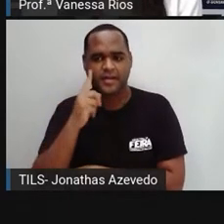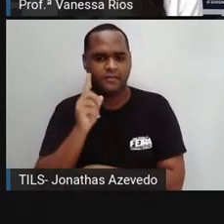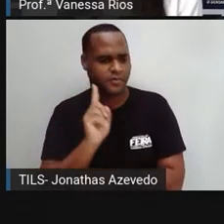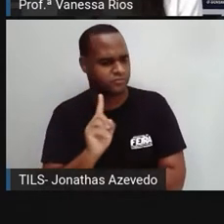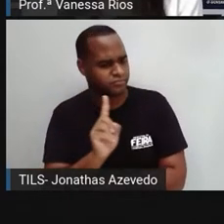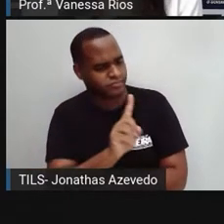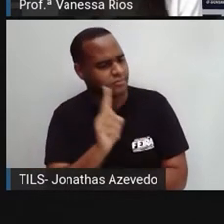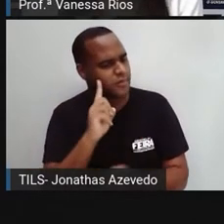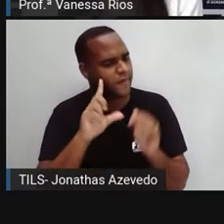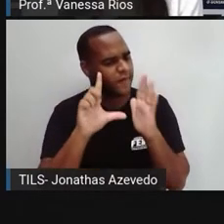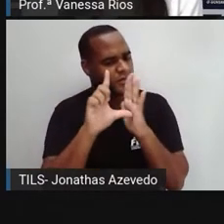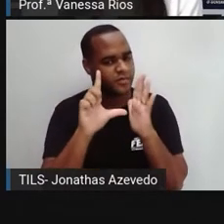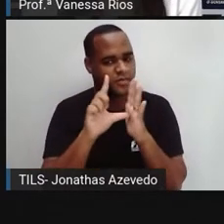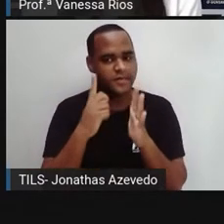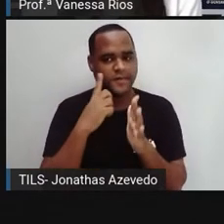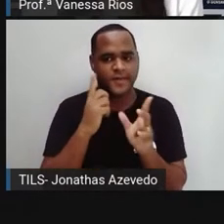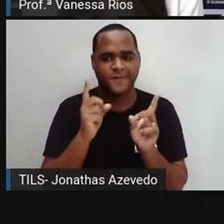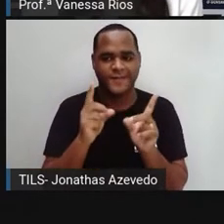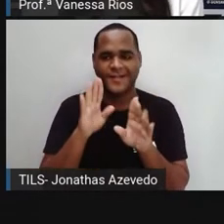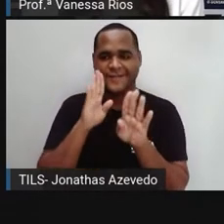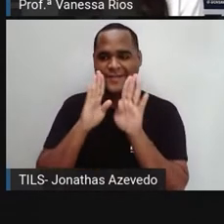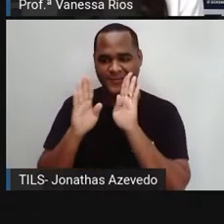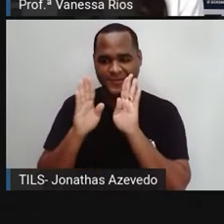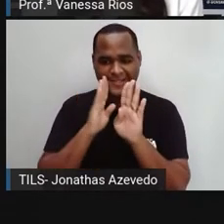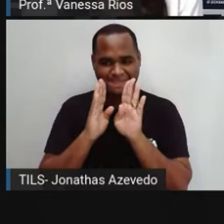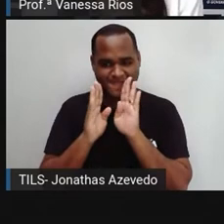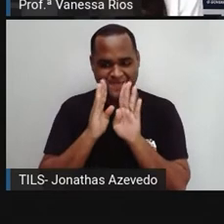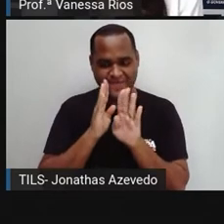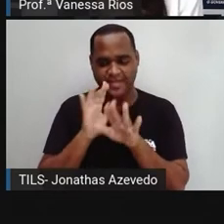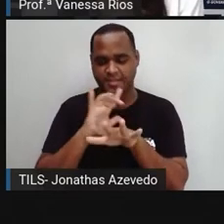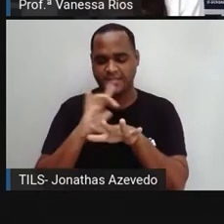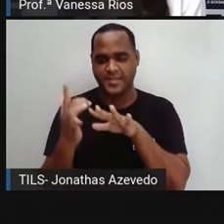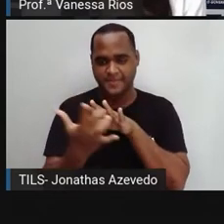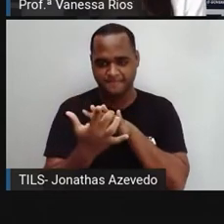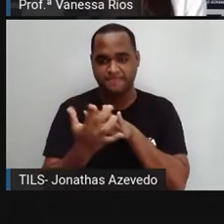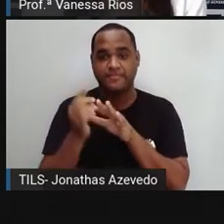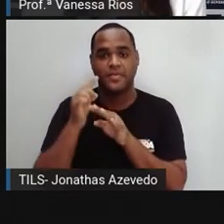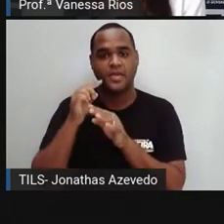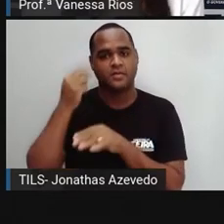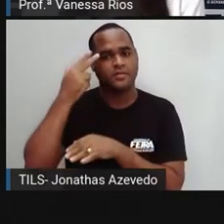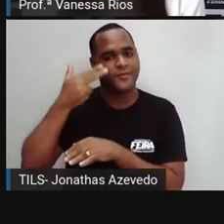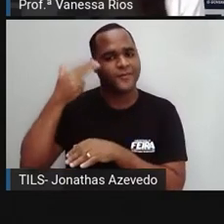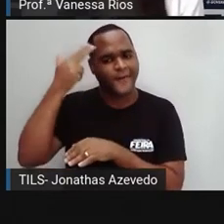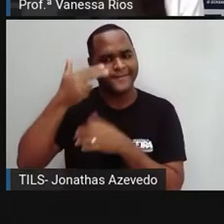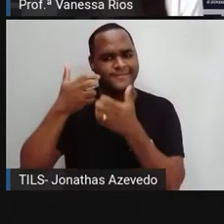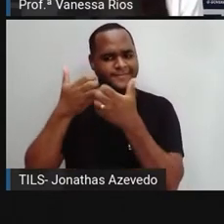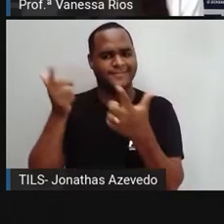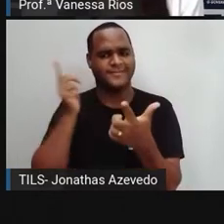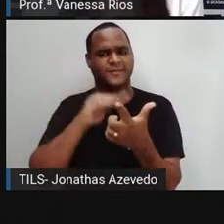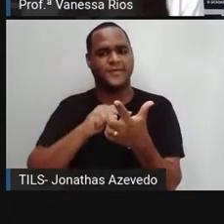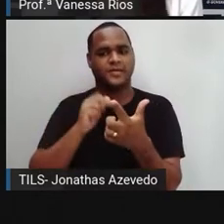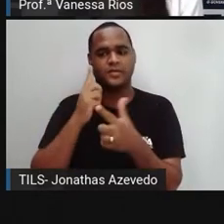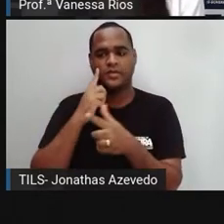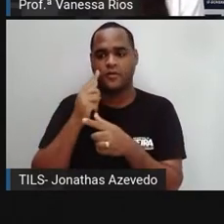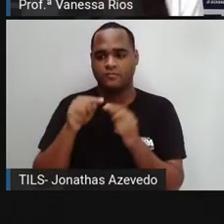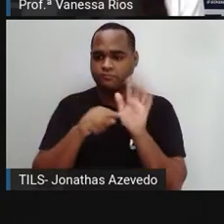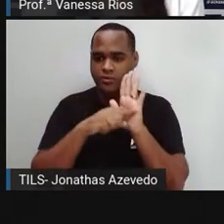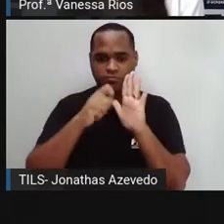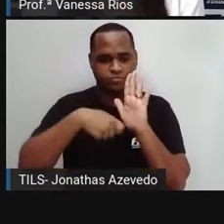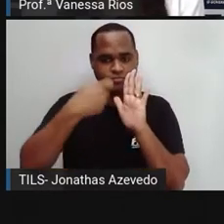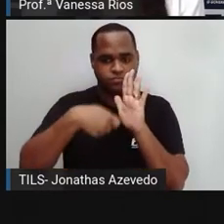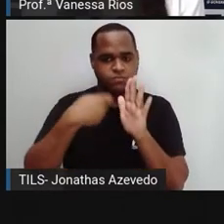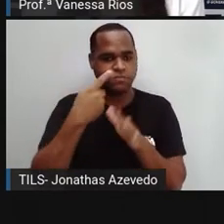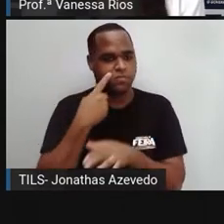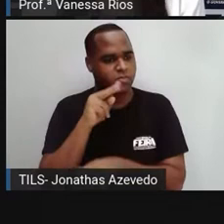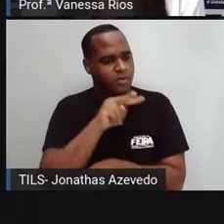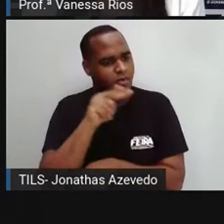criou um evento no Facebook para realizar seu sonho. A ação se transformou em um viral e mais de